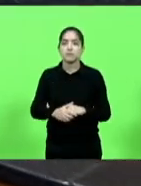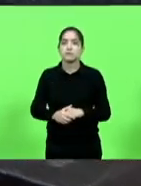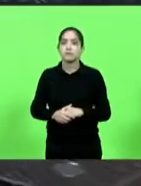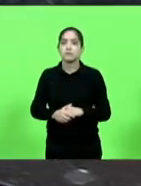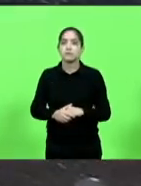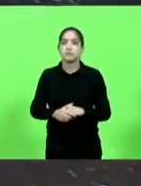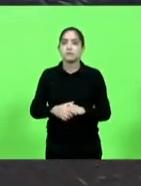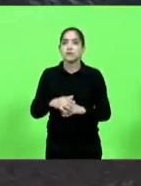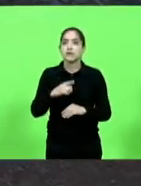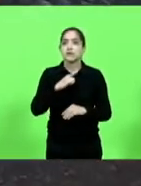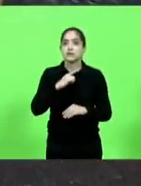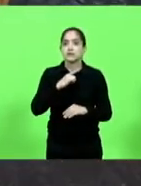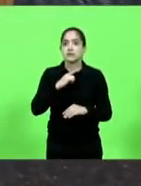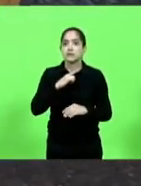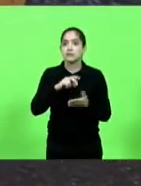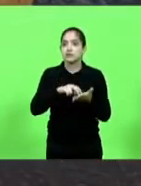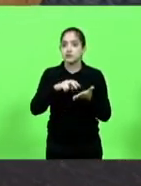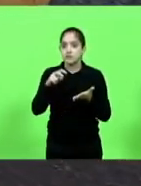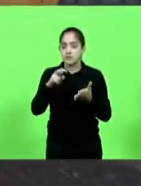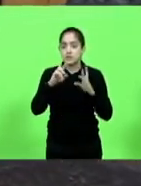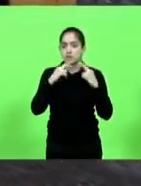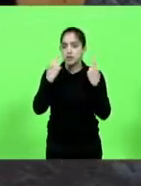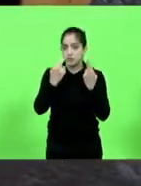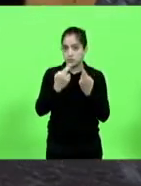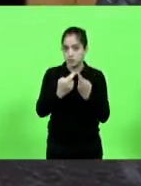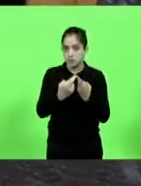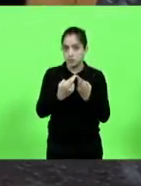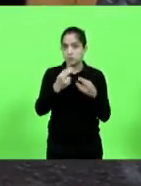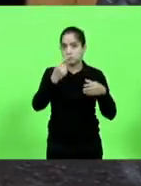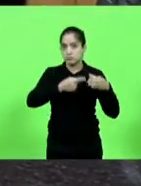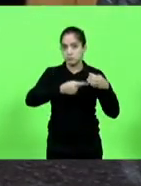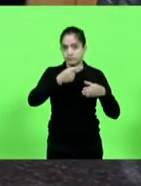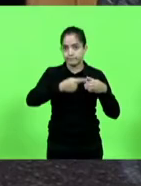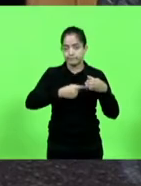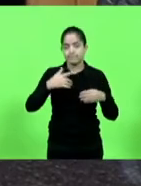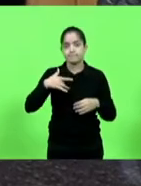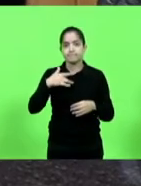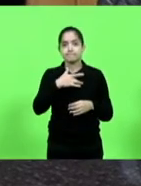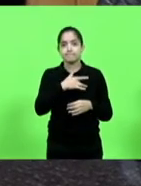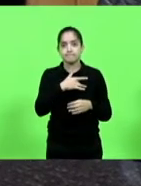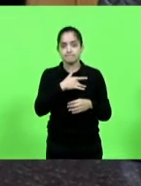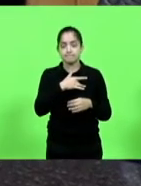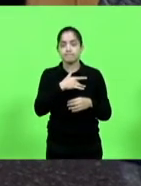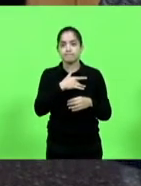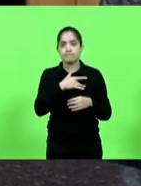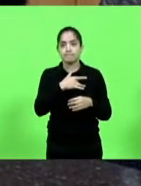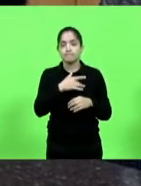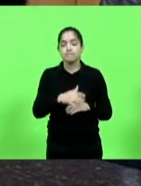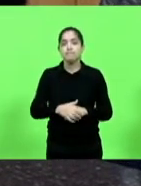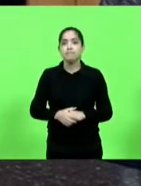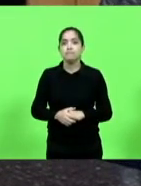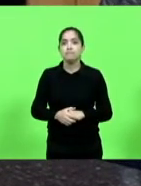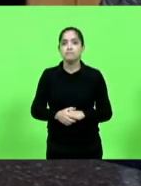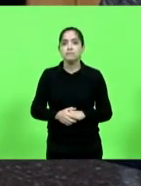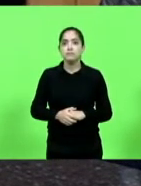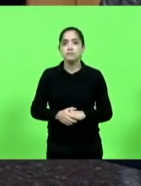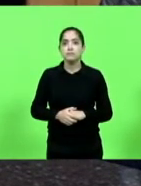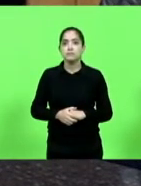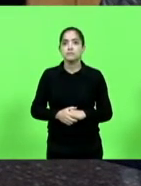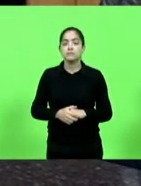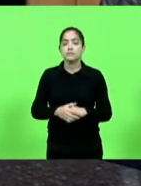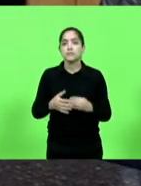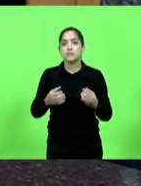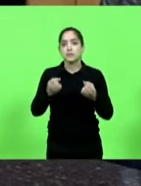Tivemos nessa manhã mais uma reunião da Comissão de Saúde e quero destacar